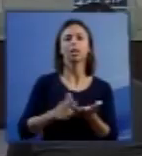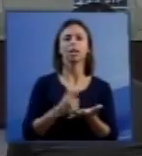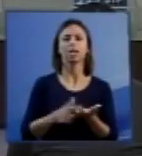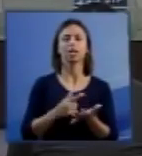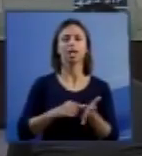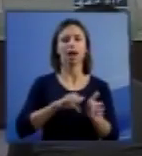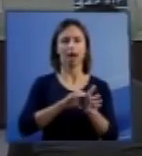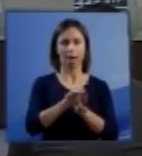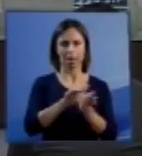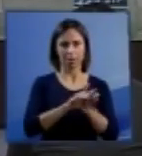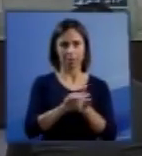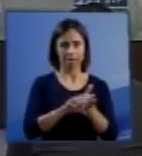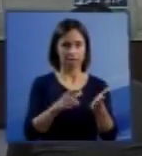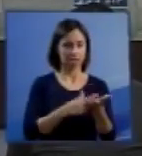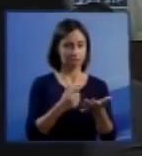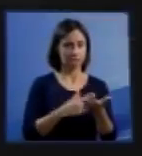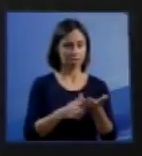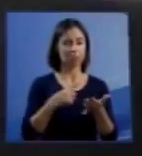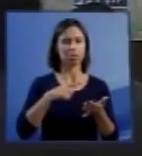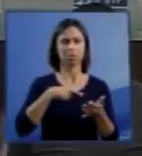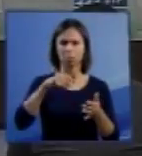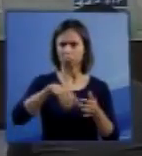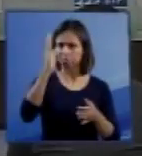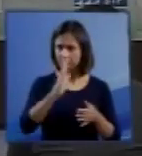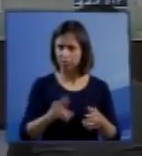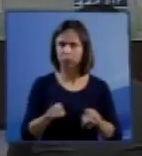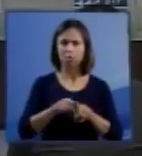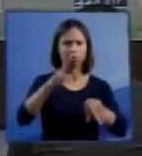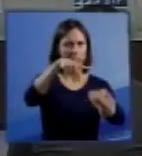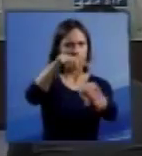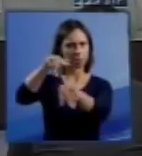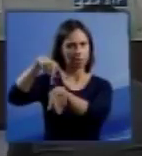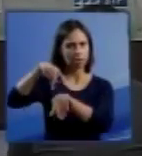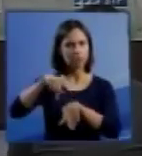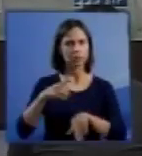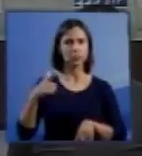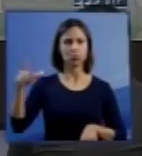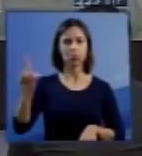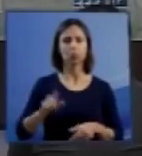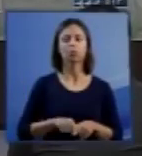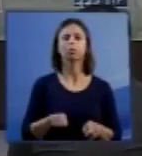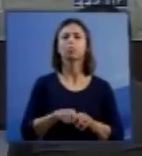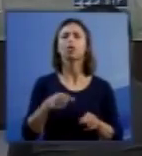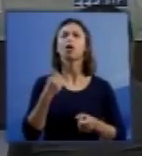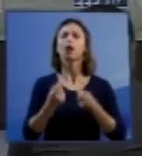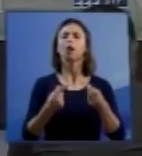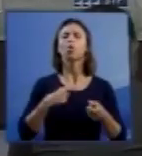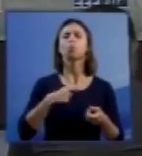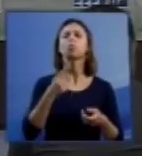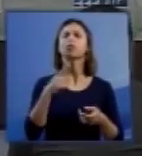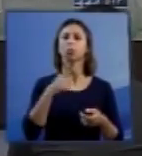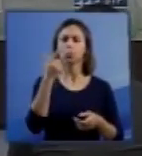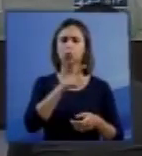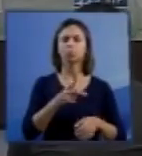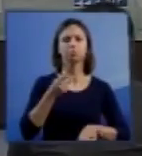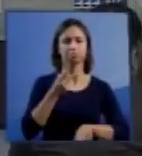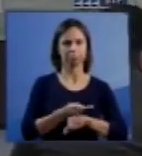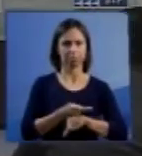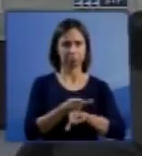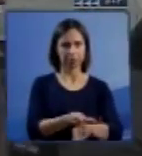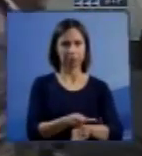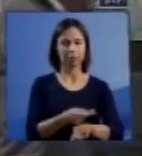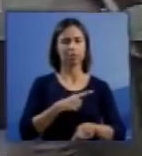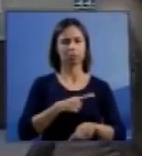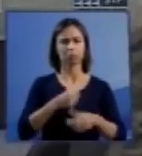livros em obras nacionais e internacionais, algumas das quais receberam prêmios. E aí são